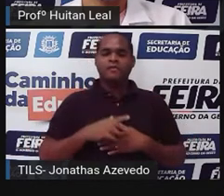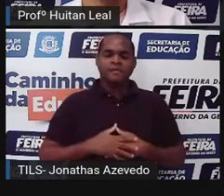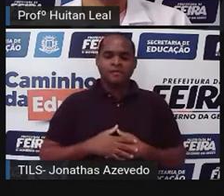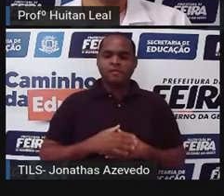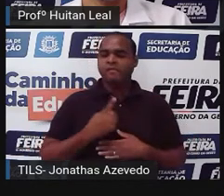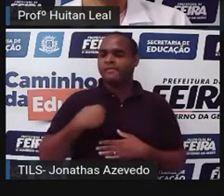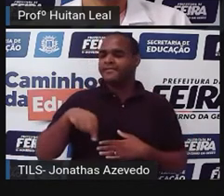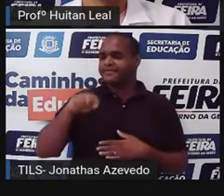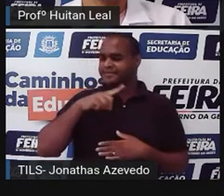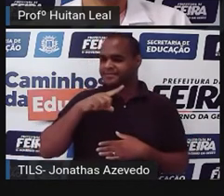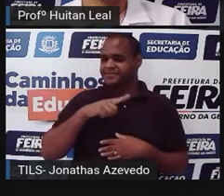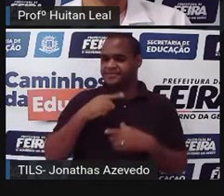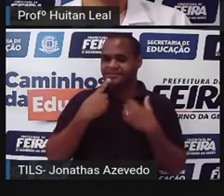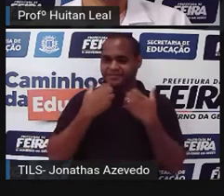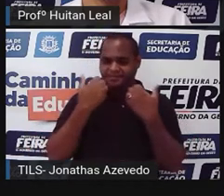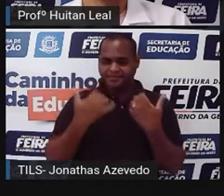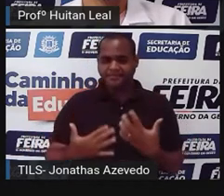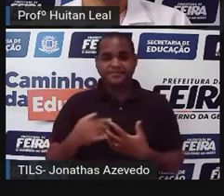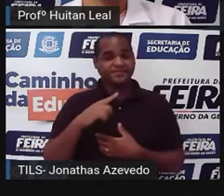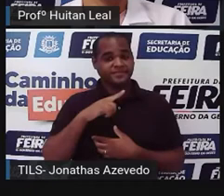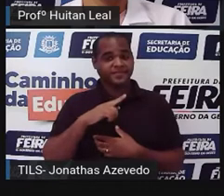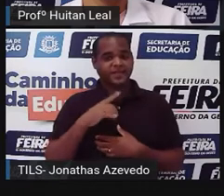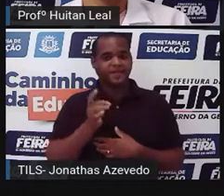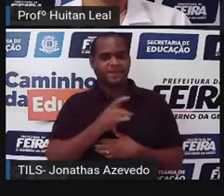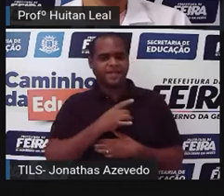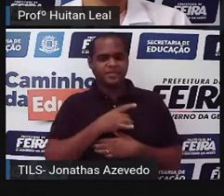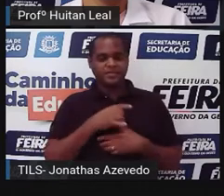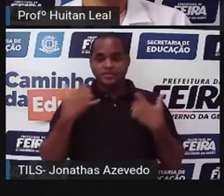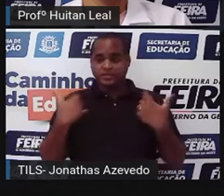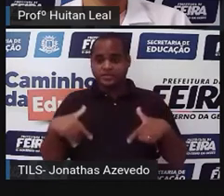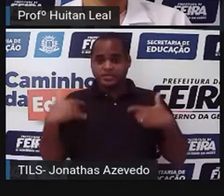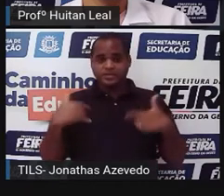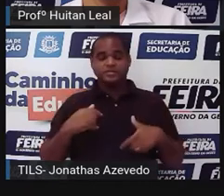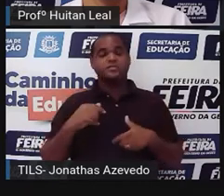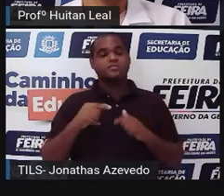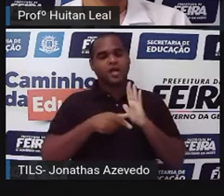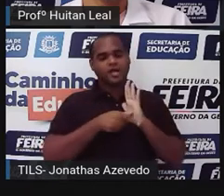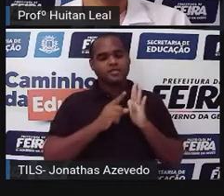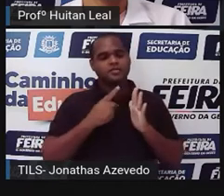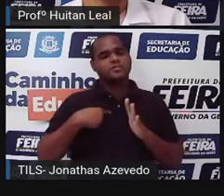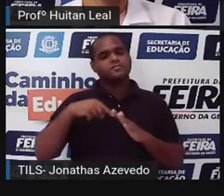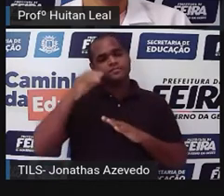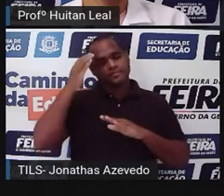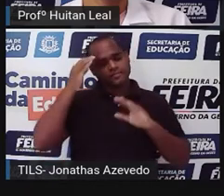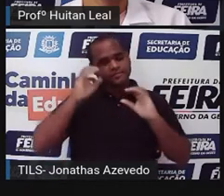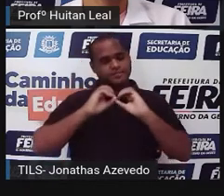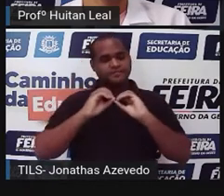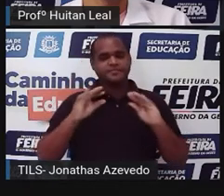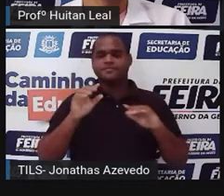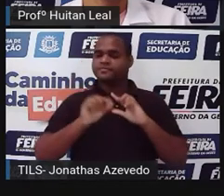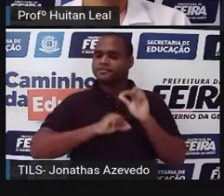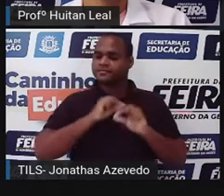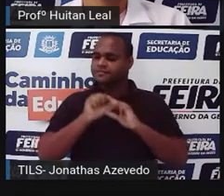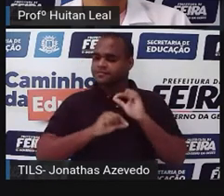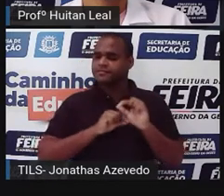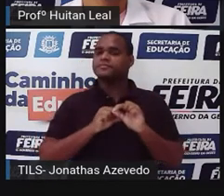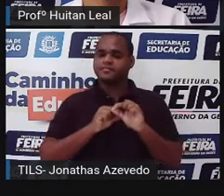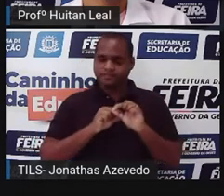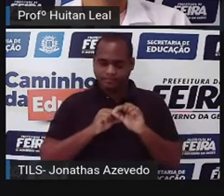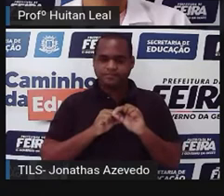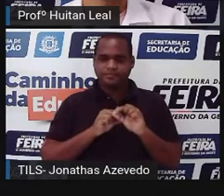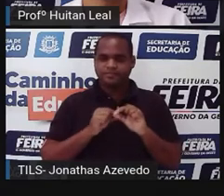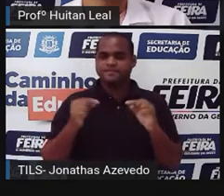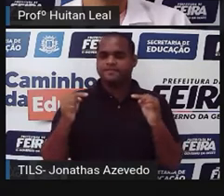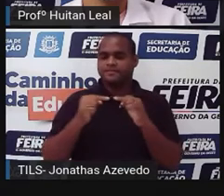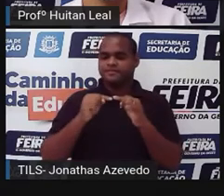vamos falar sobre conto de terror, antes nós temos que entender ou lembrar do que é o conto e como um conto